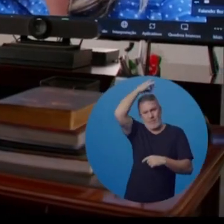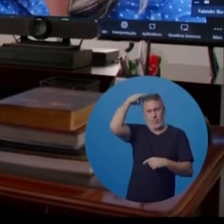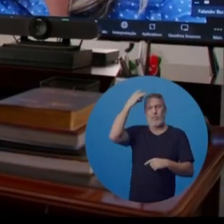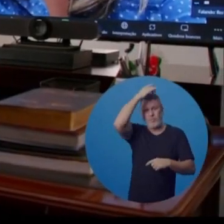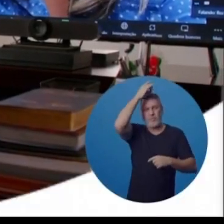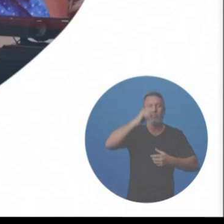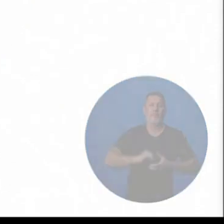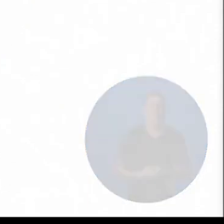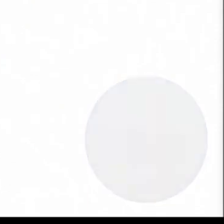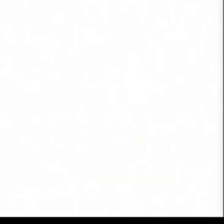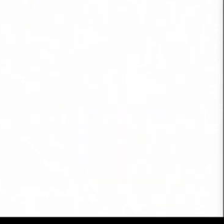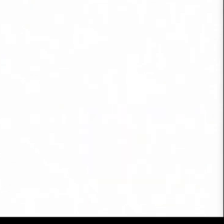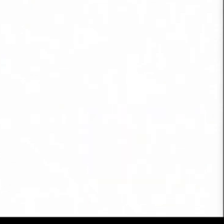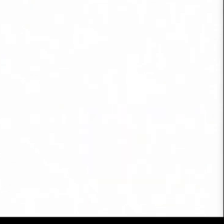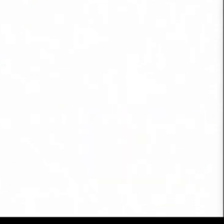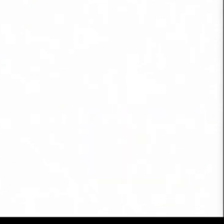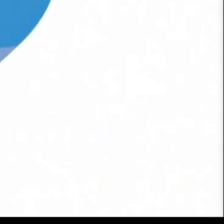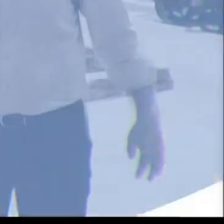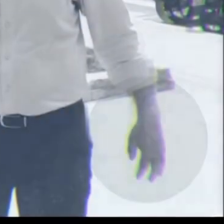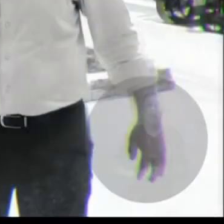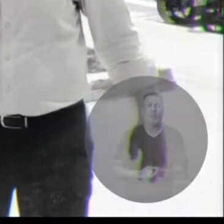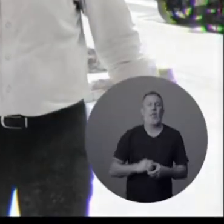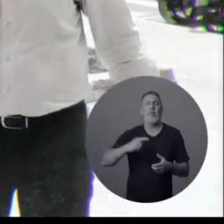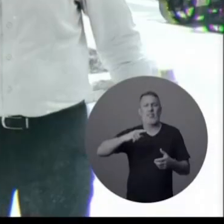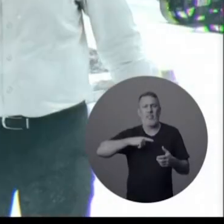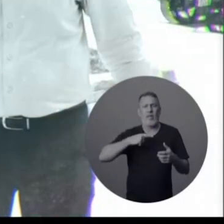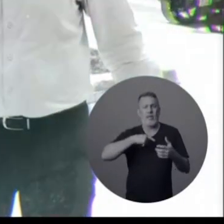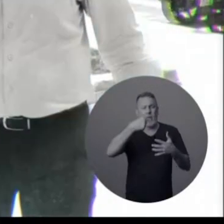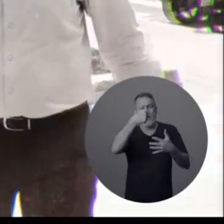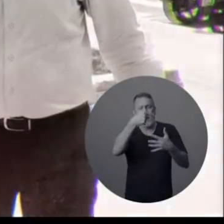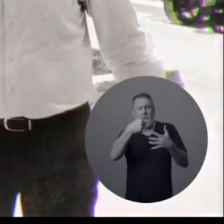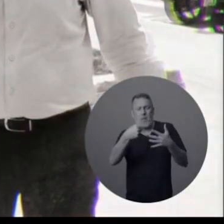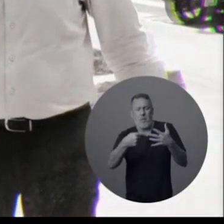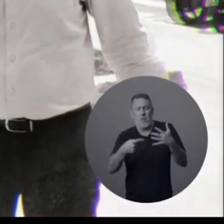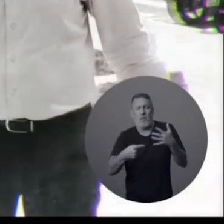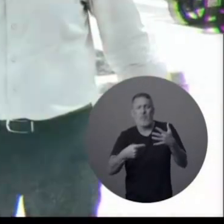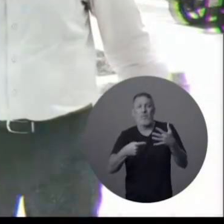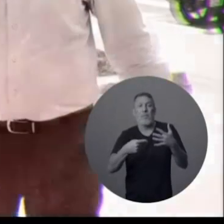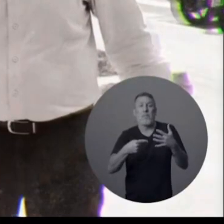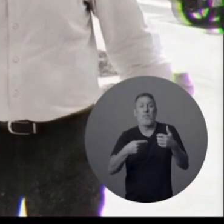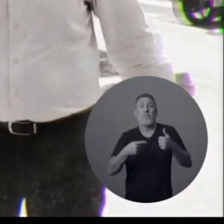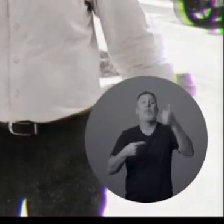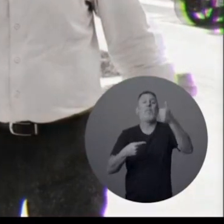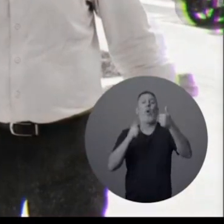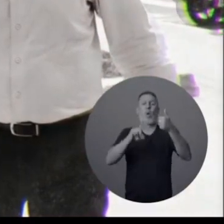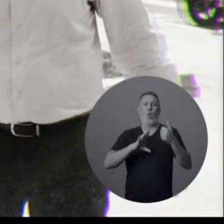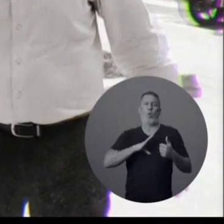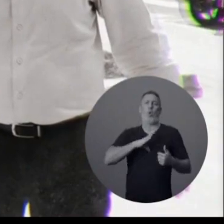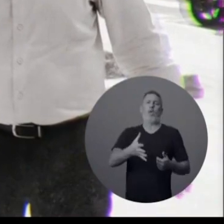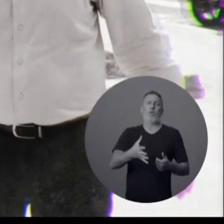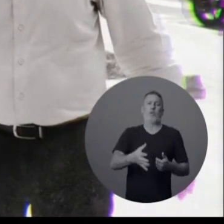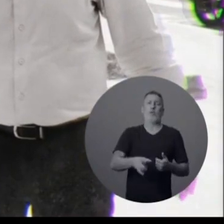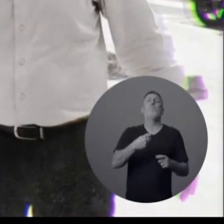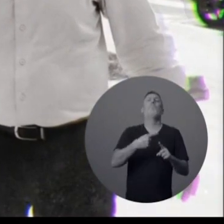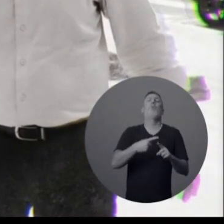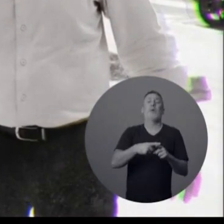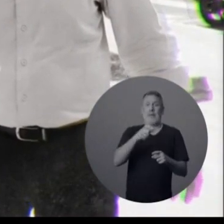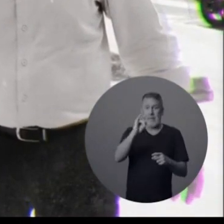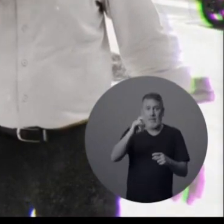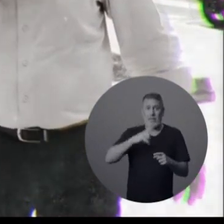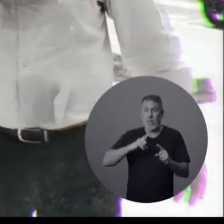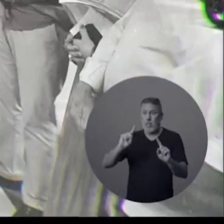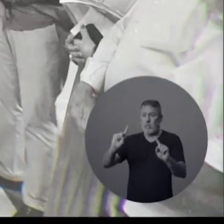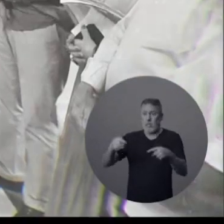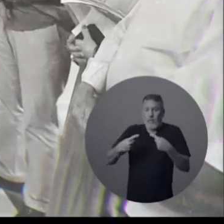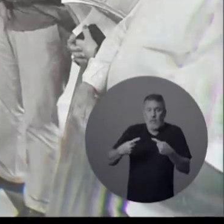nosso Estado. A maior das virtudes é a coragem. Porque se você, na hora do